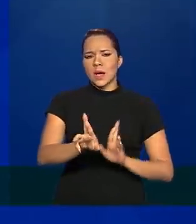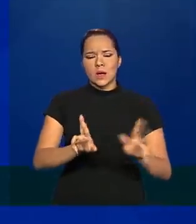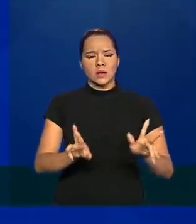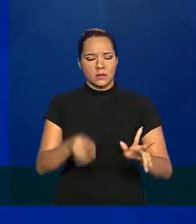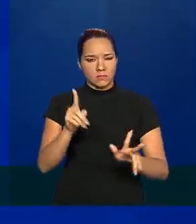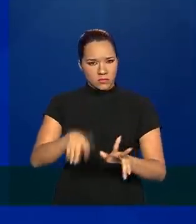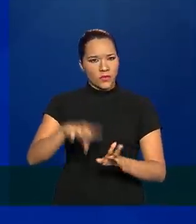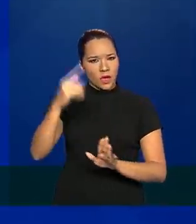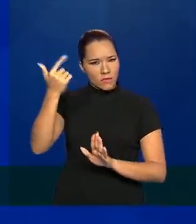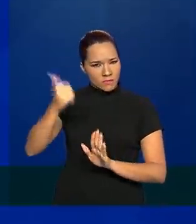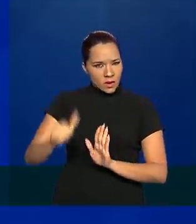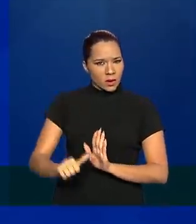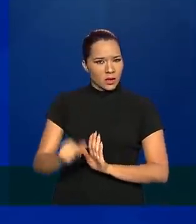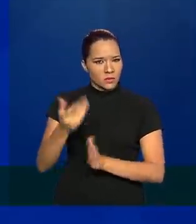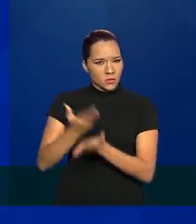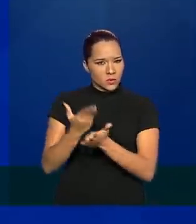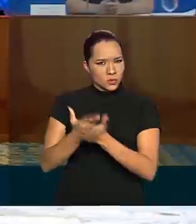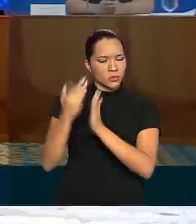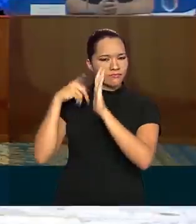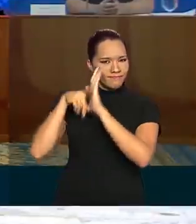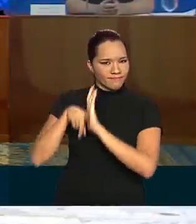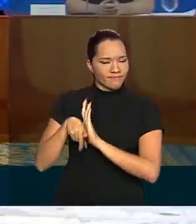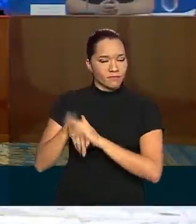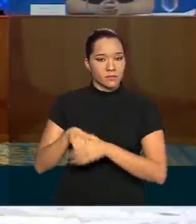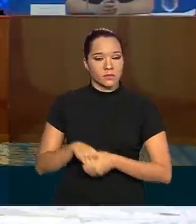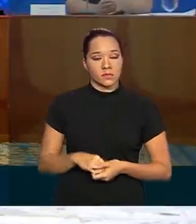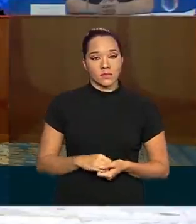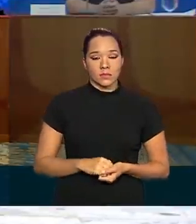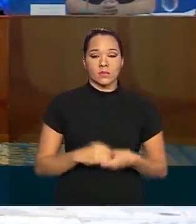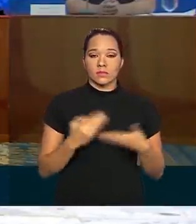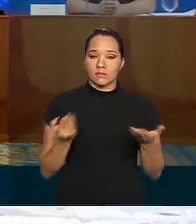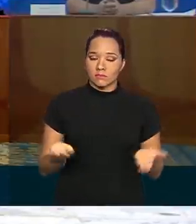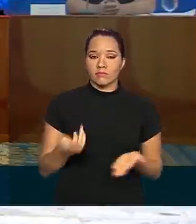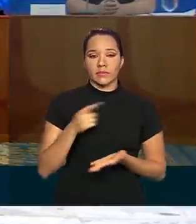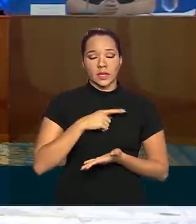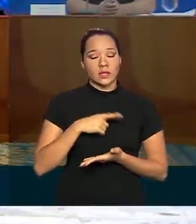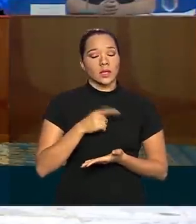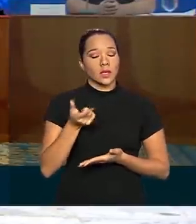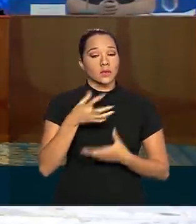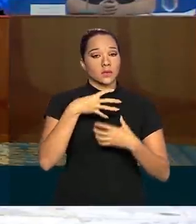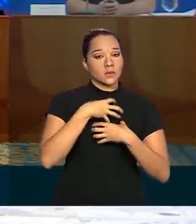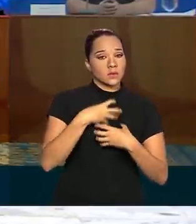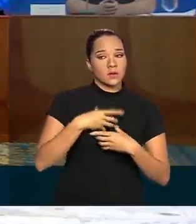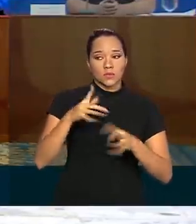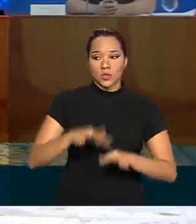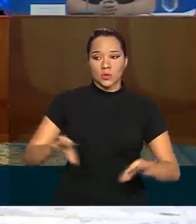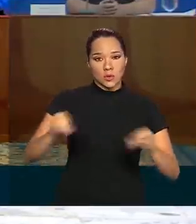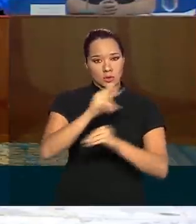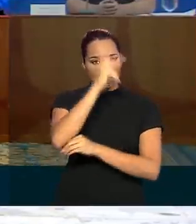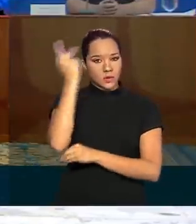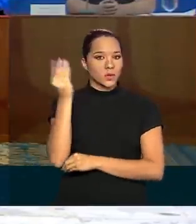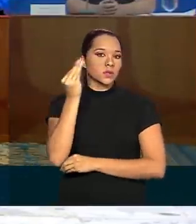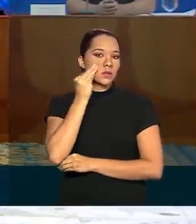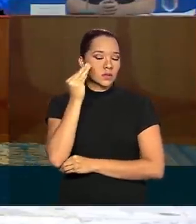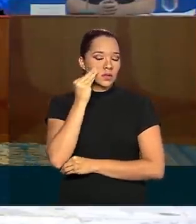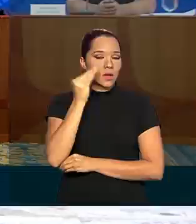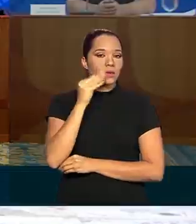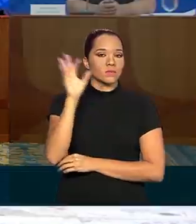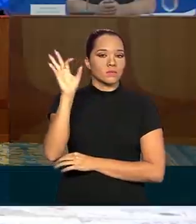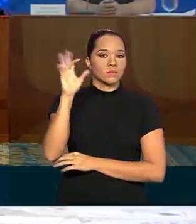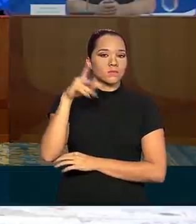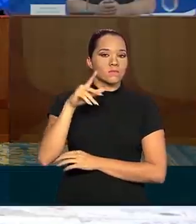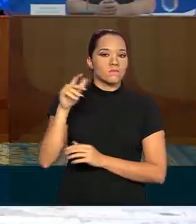foi avaliado no estudo? Na verdade, nós temos a sintomatologia de todas as pessoas que testaram positivo.